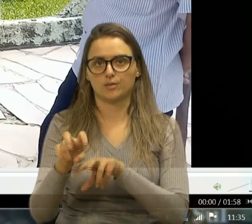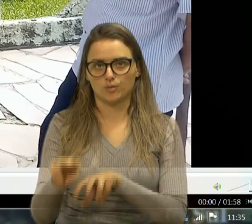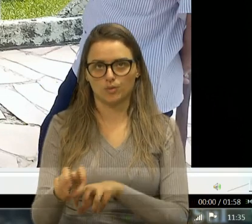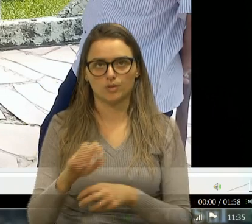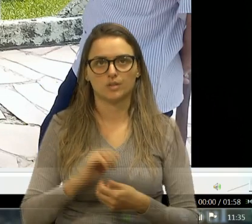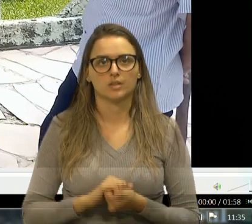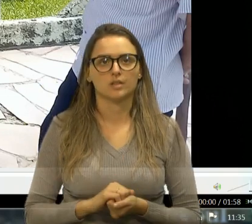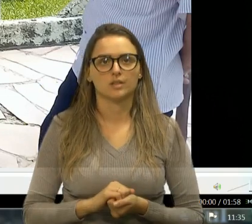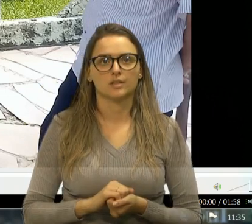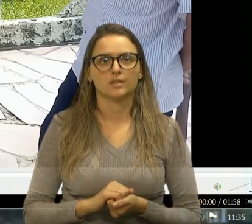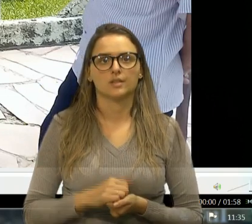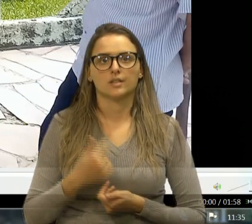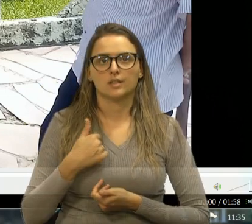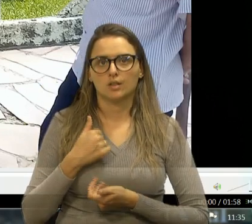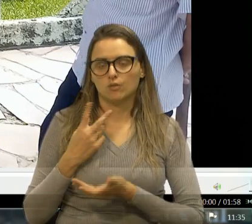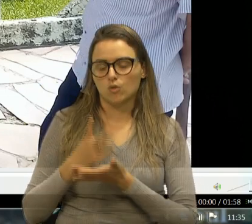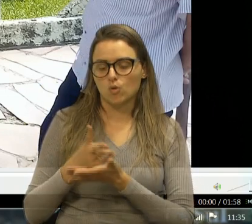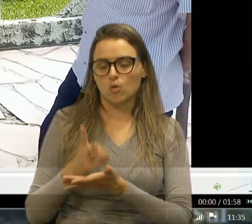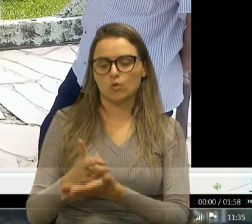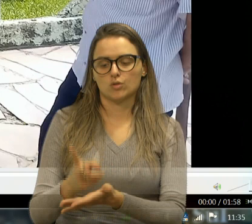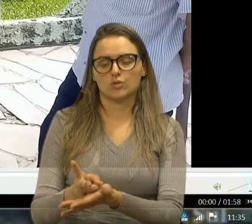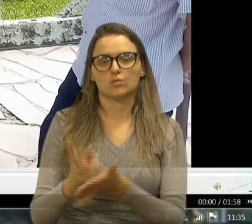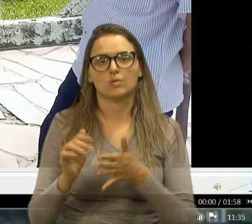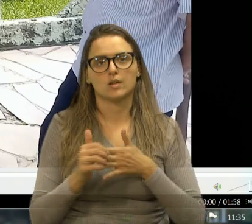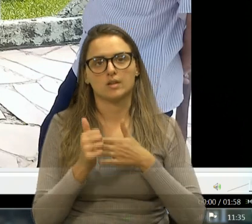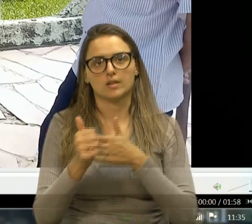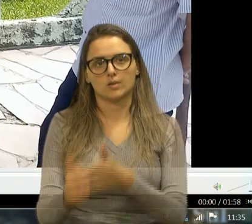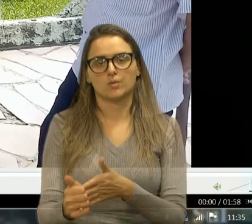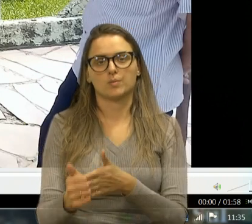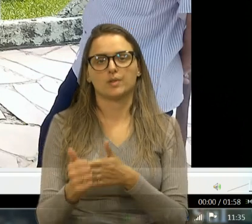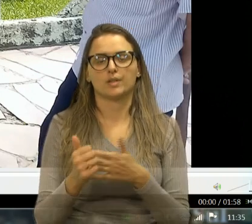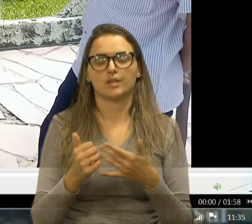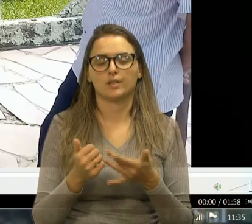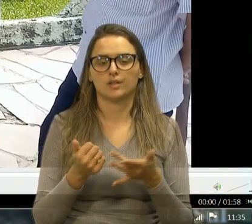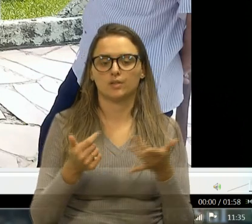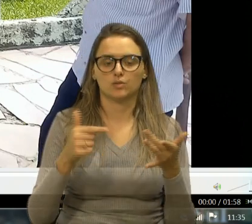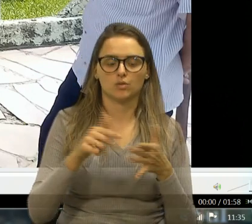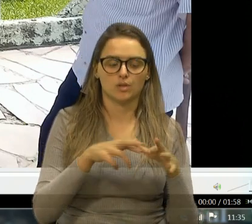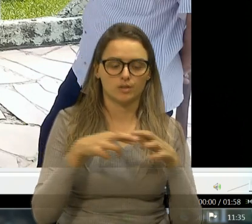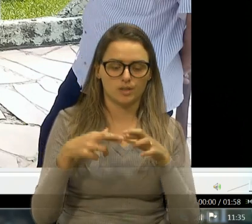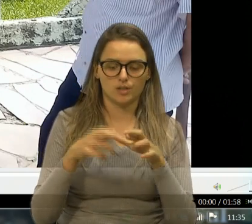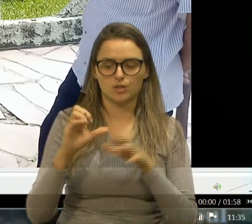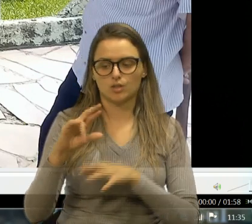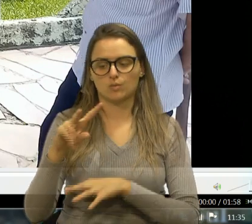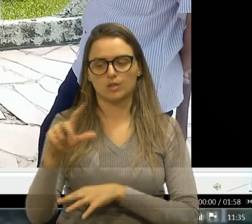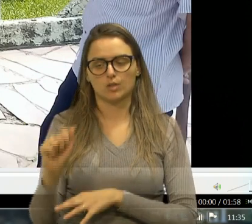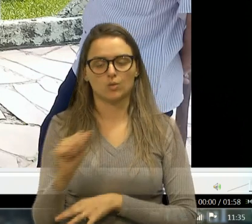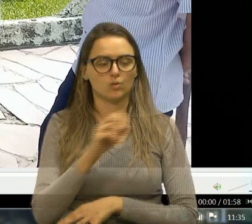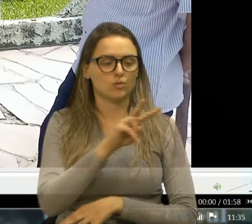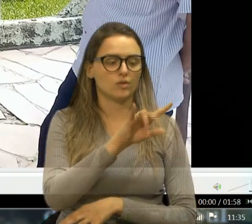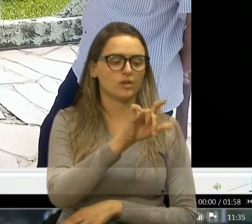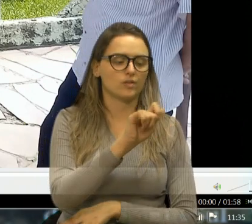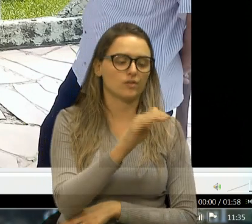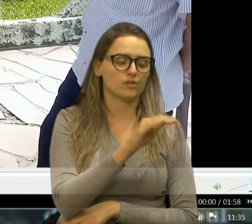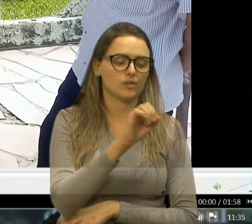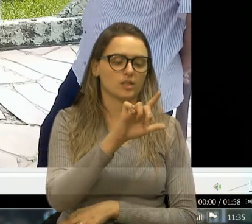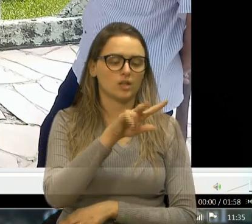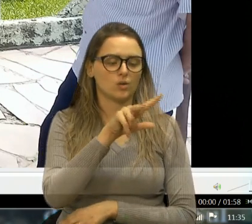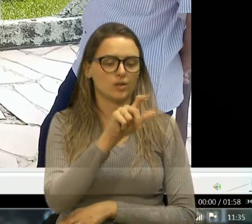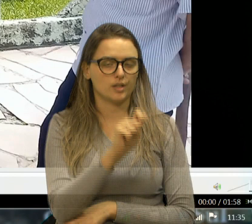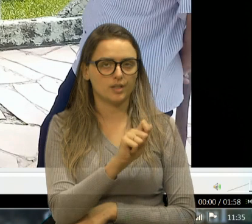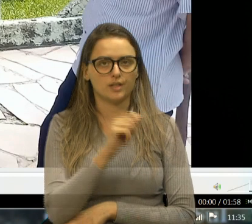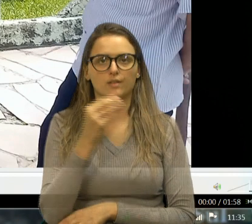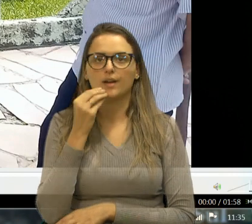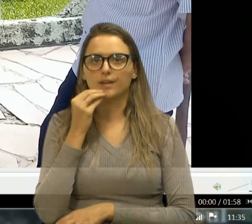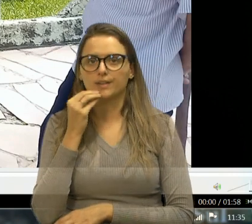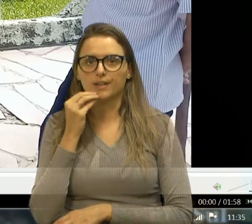irei continuar acompanhando de perto, seja em outros distritos, seja na Vila Oliva, seja na Vila C, Canaré,